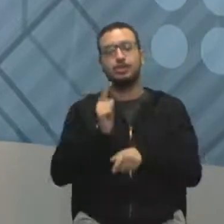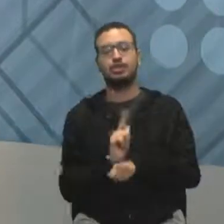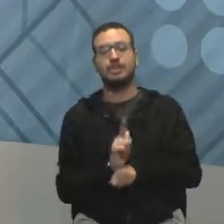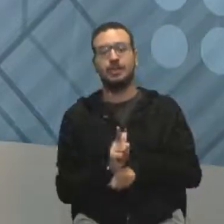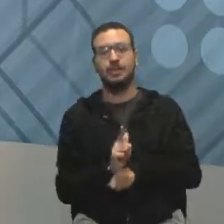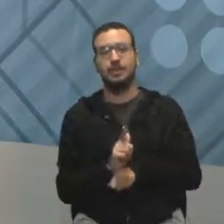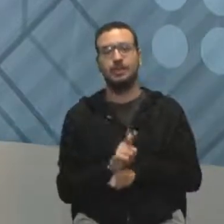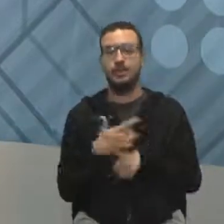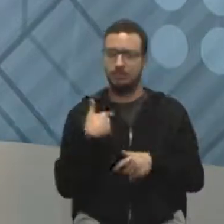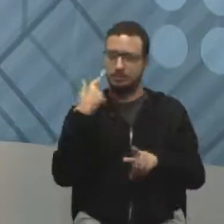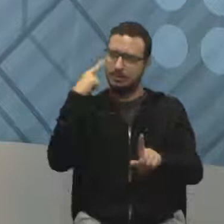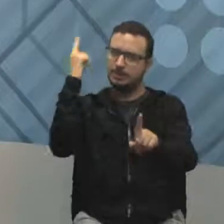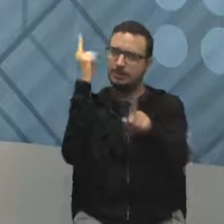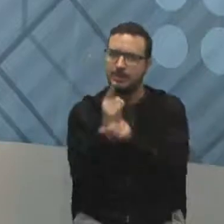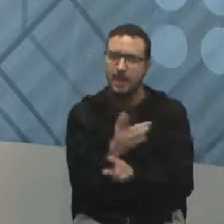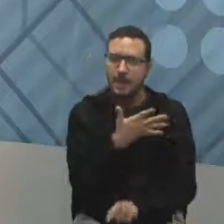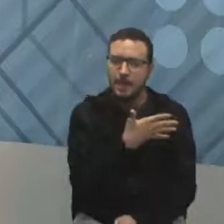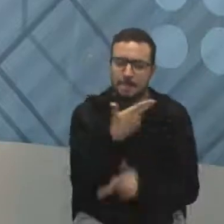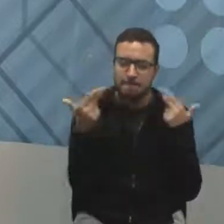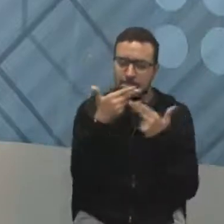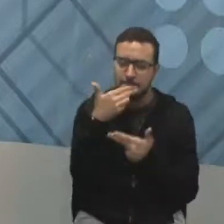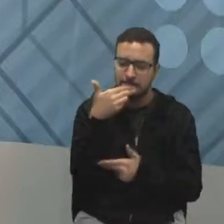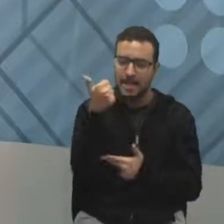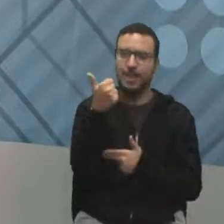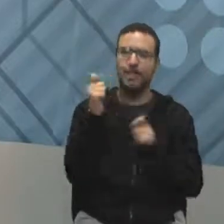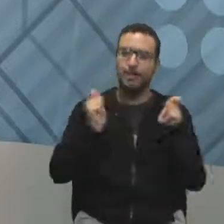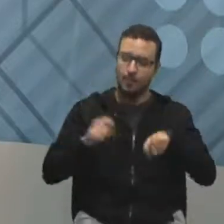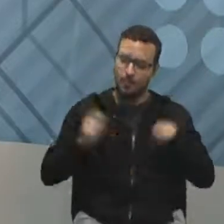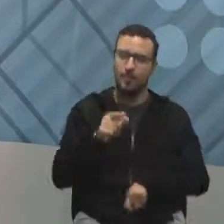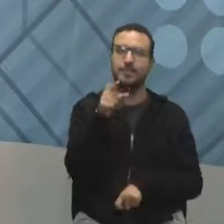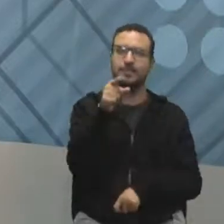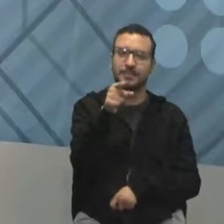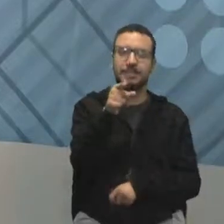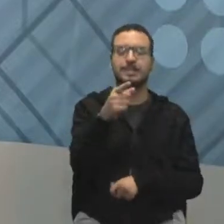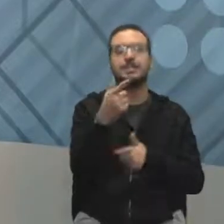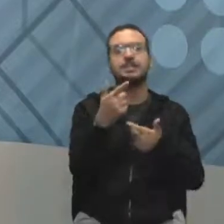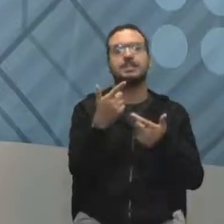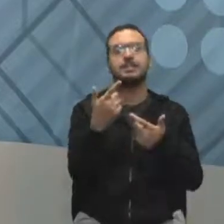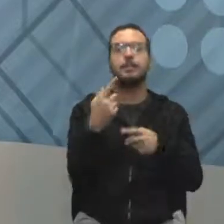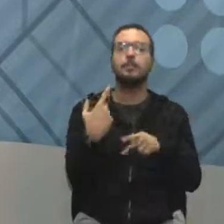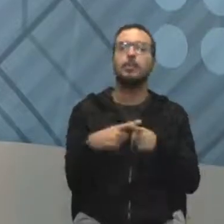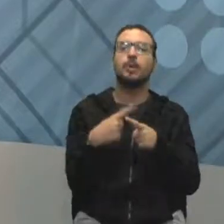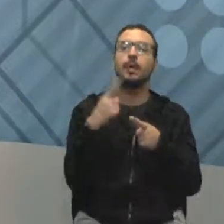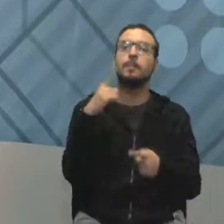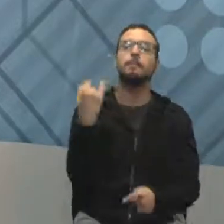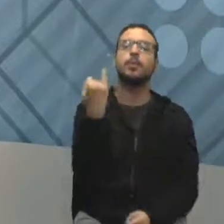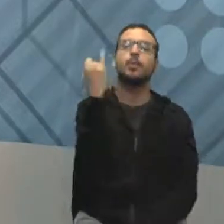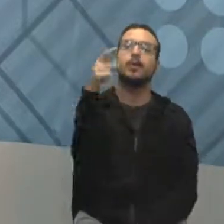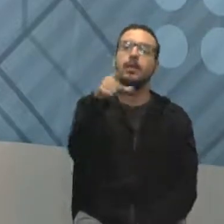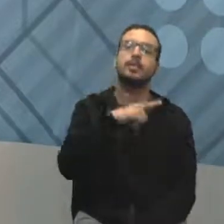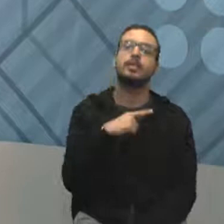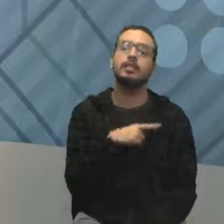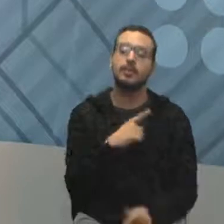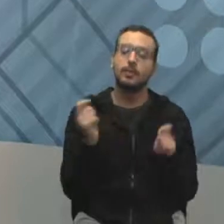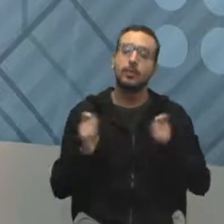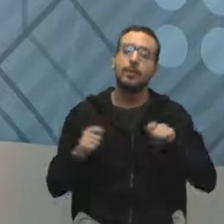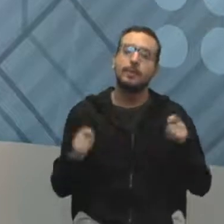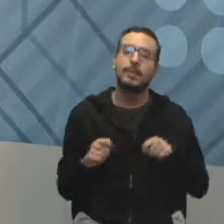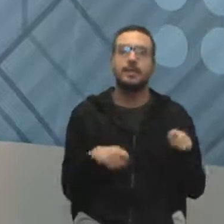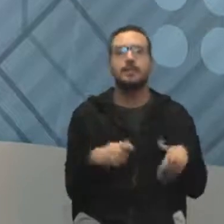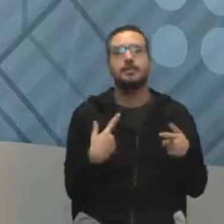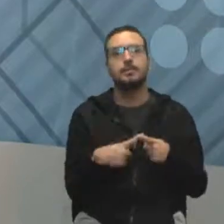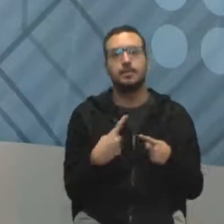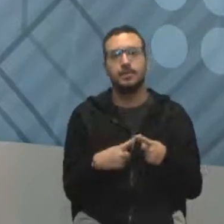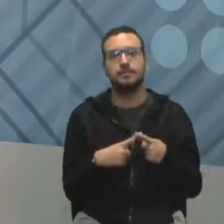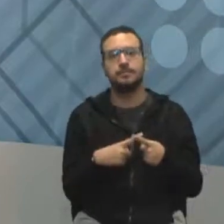identifiquei em você as melhores, aquelas que eu busco. E por que é tão importante que você tenha essas competências, essas características?